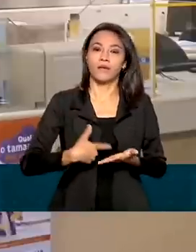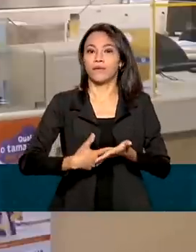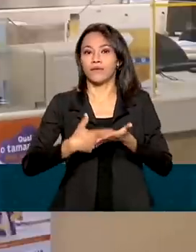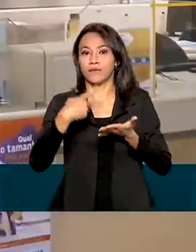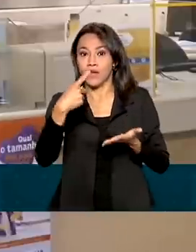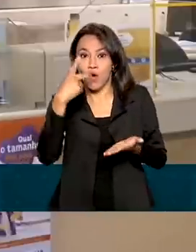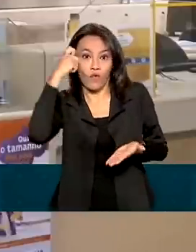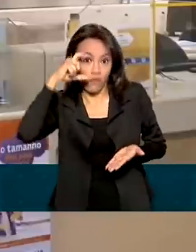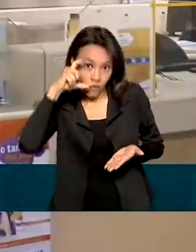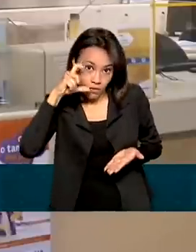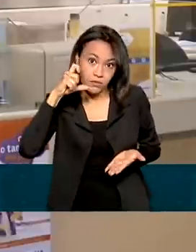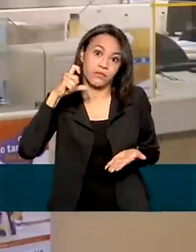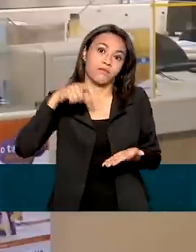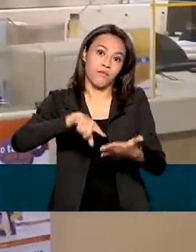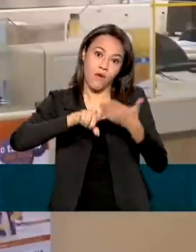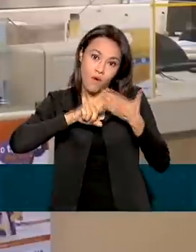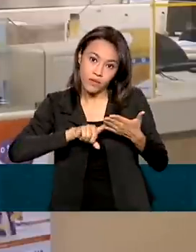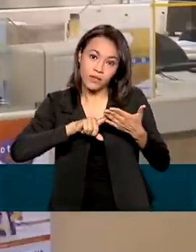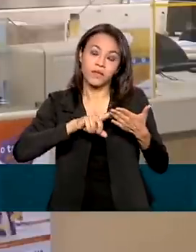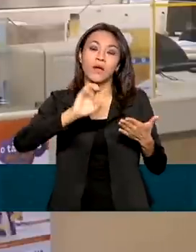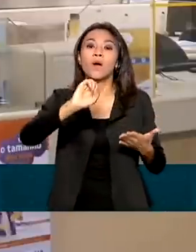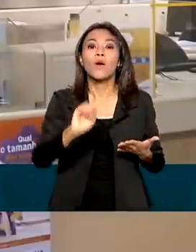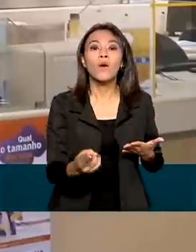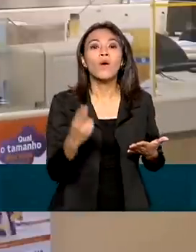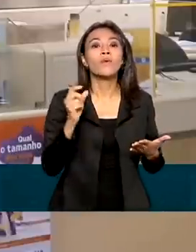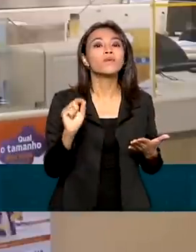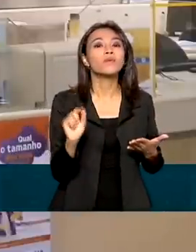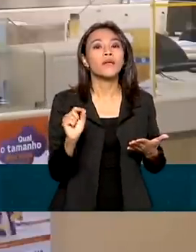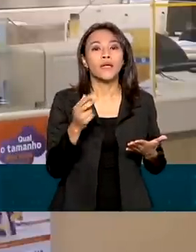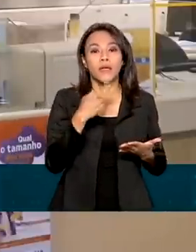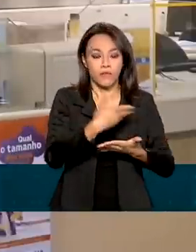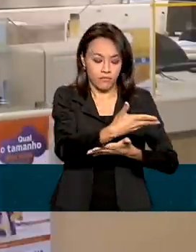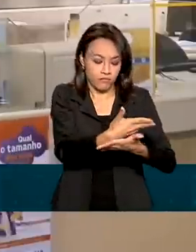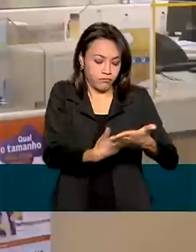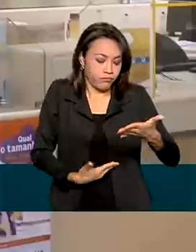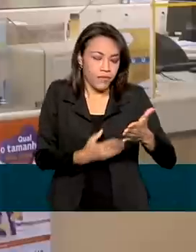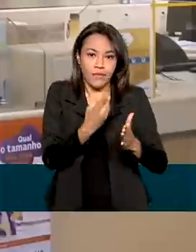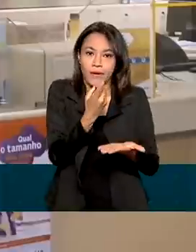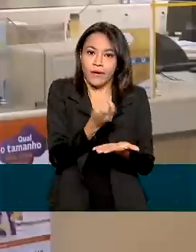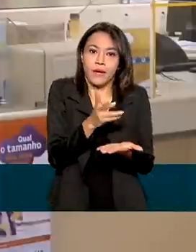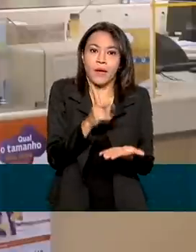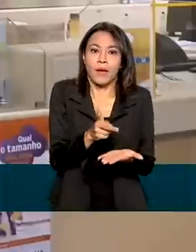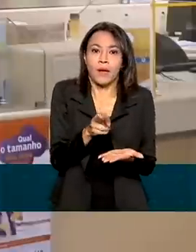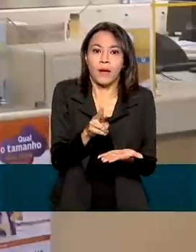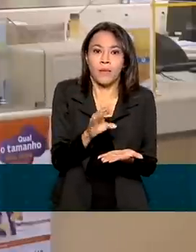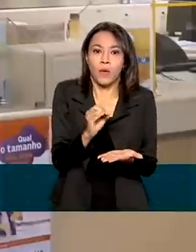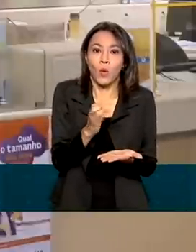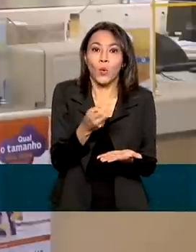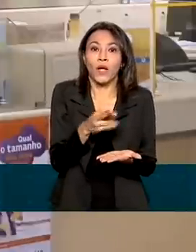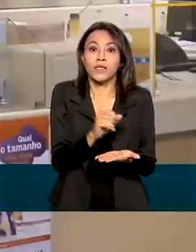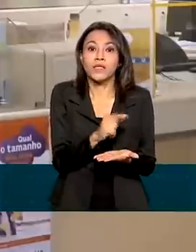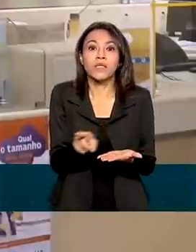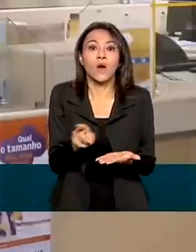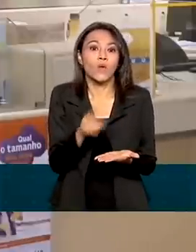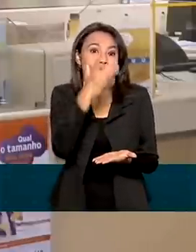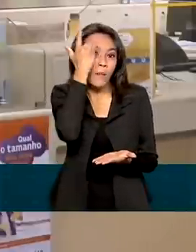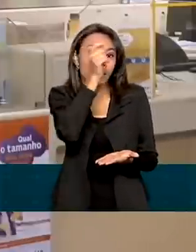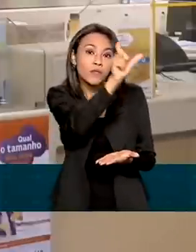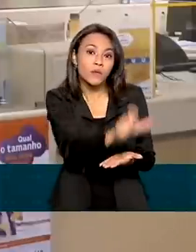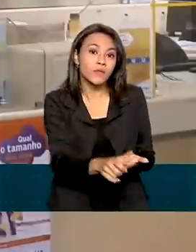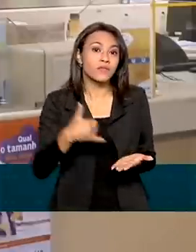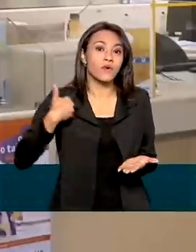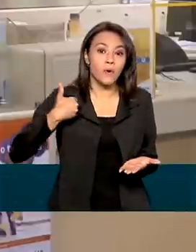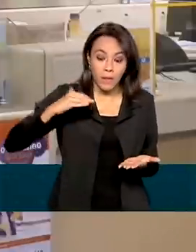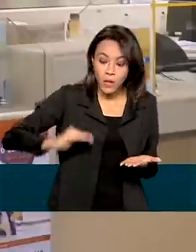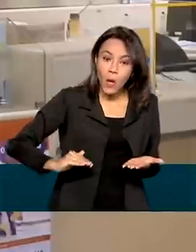documento com foto ou municiado de uma procuração do dono do documento. No caso de menores,